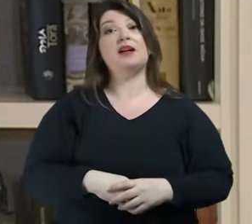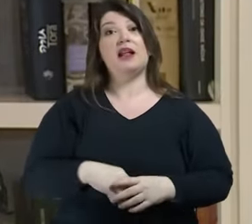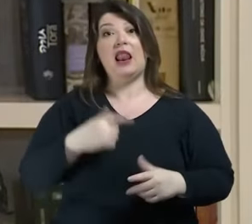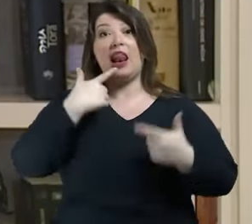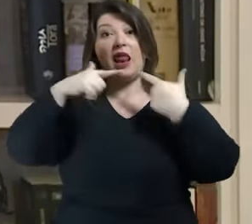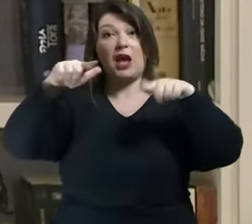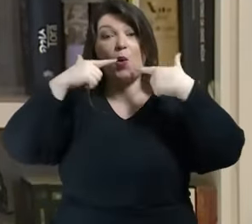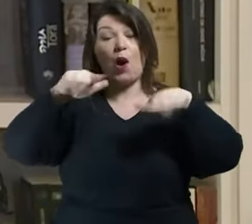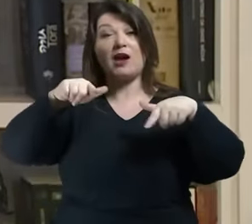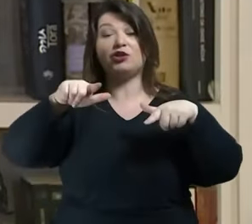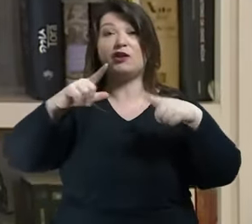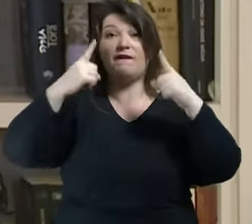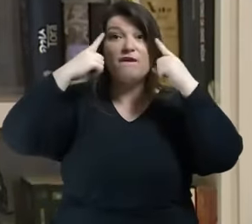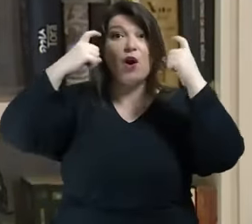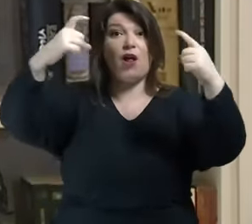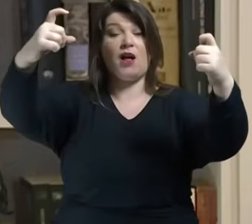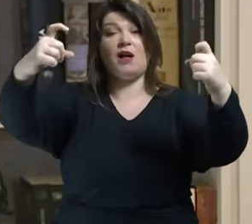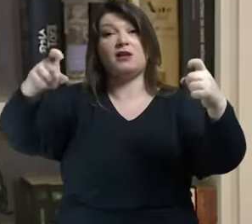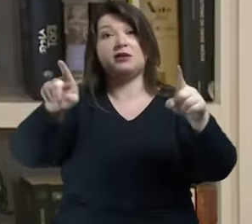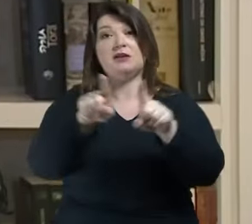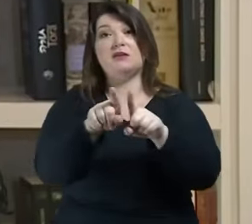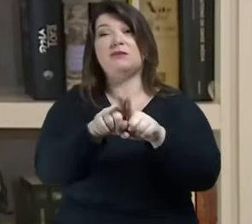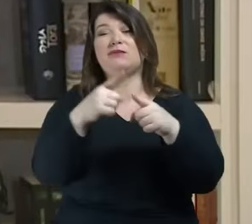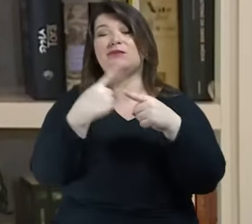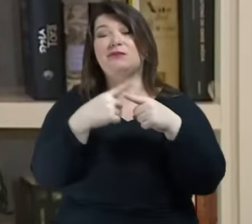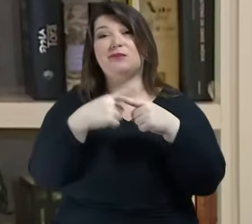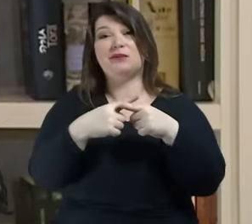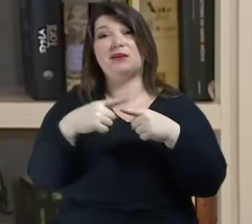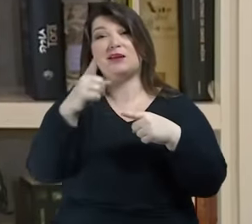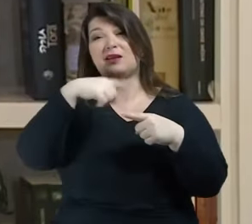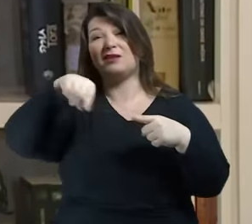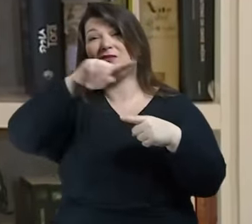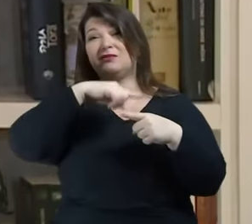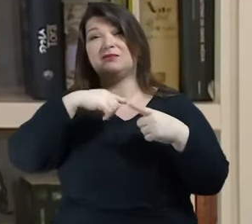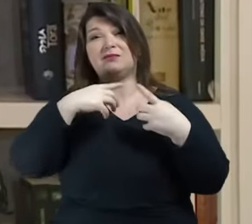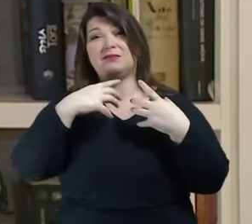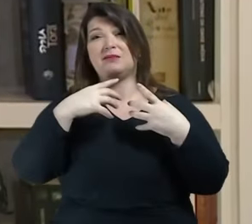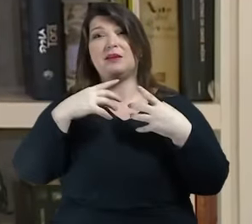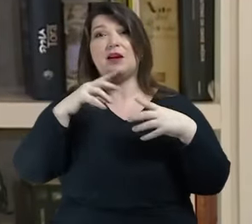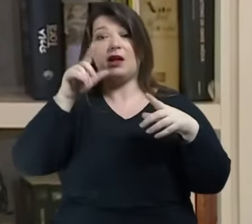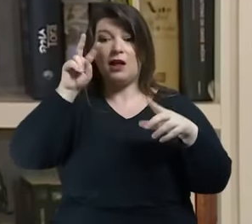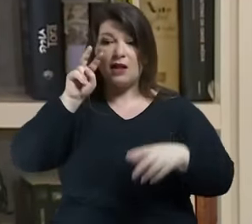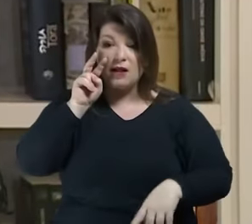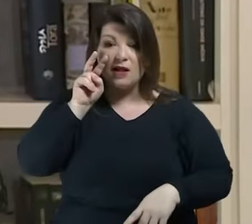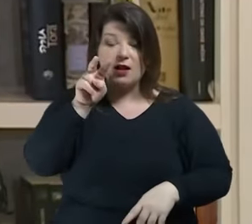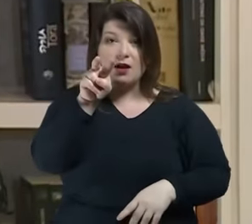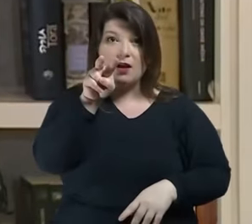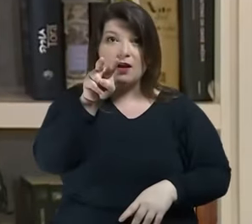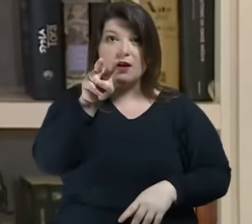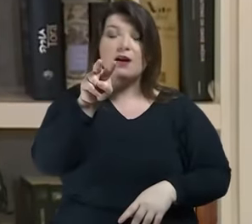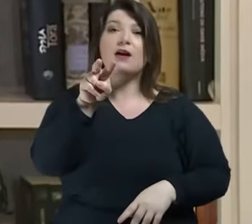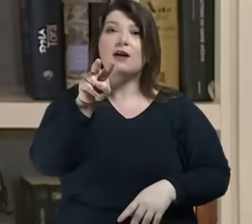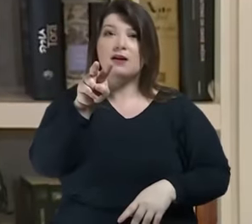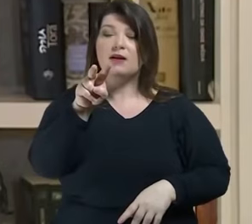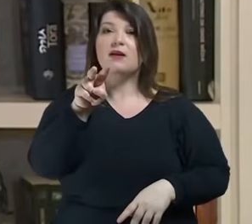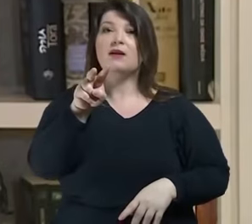porque isso descarrega ou faz a catarse do leitor do visualizador e finalmente